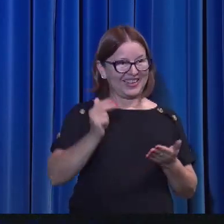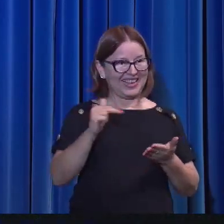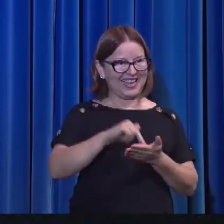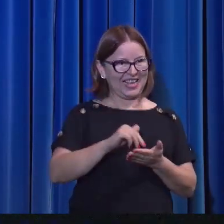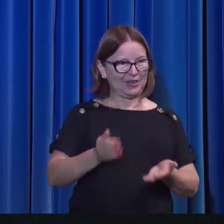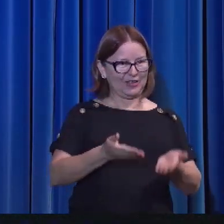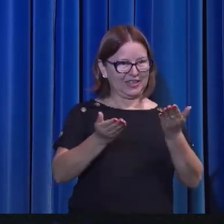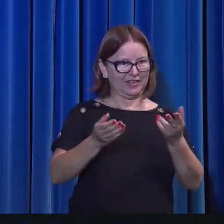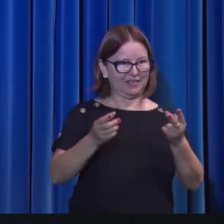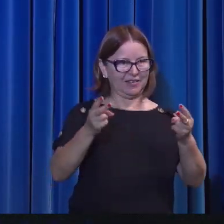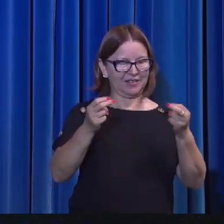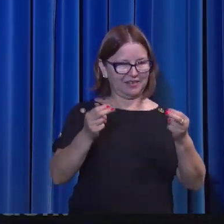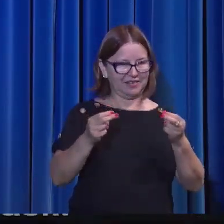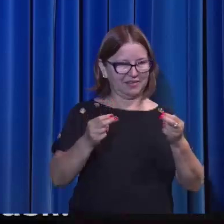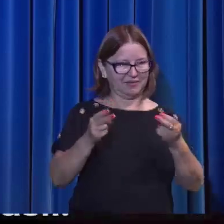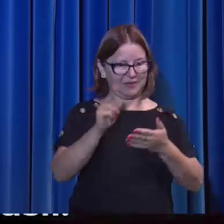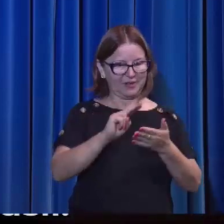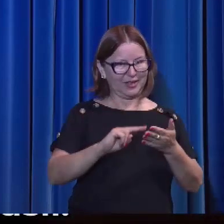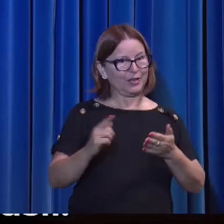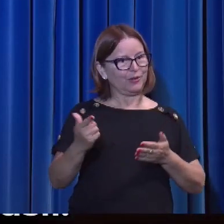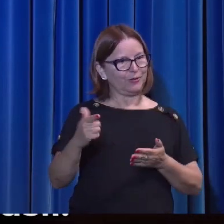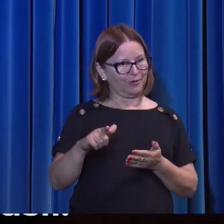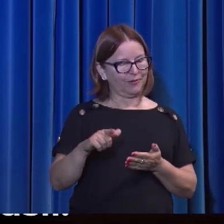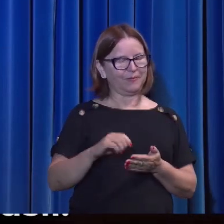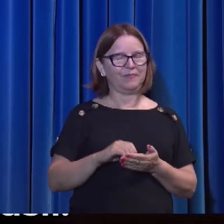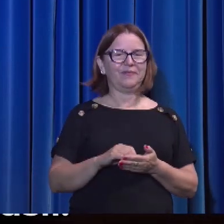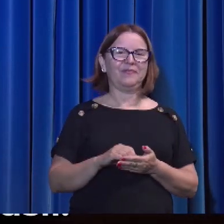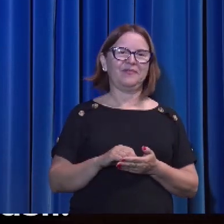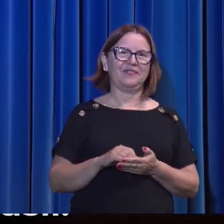Presta atenção, vamos ler de novo aqui. Passa o 5.